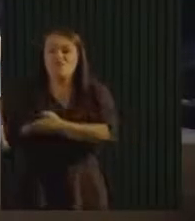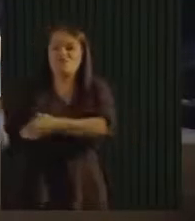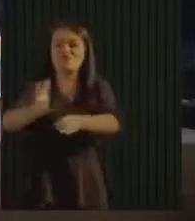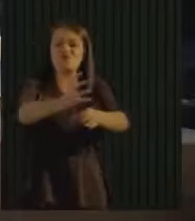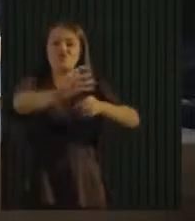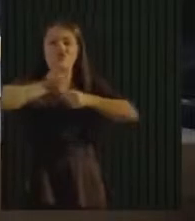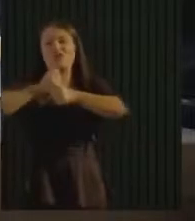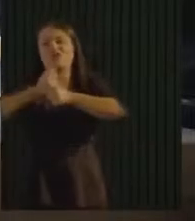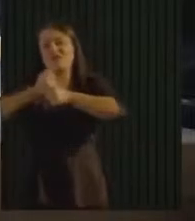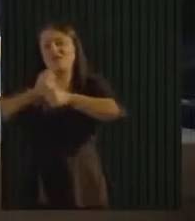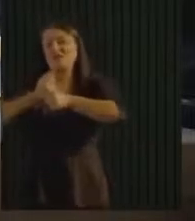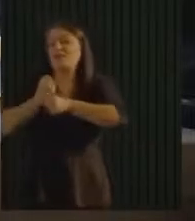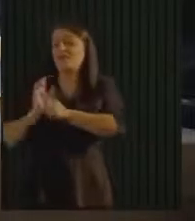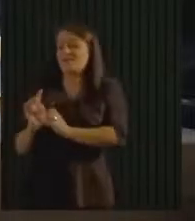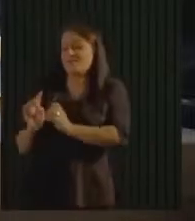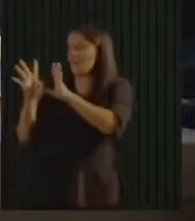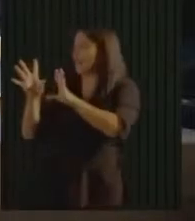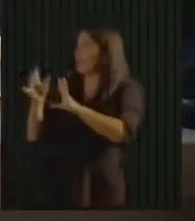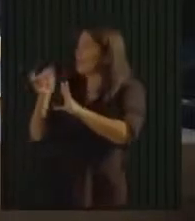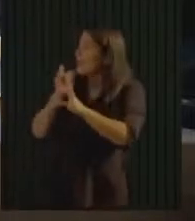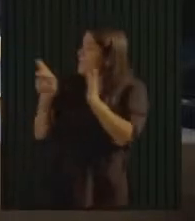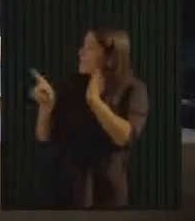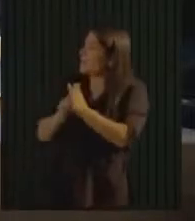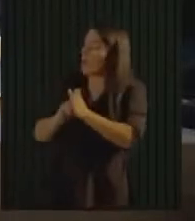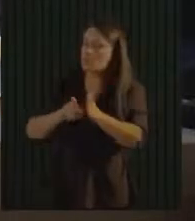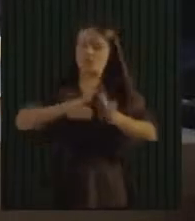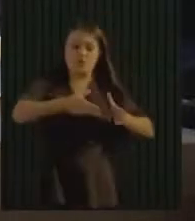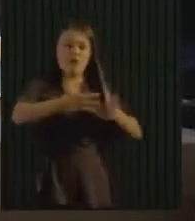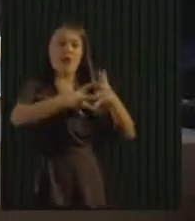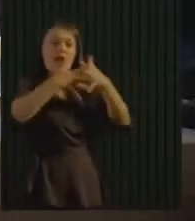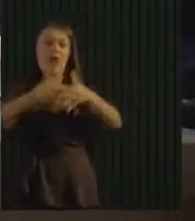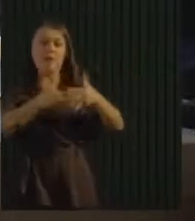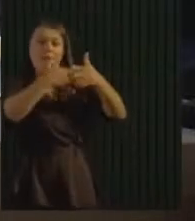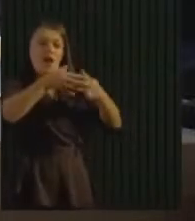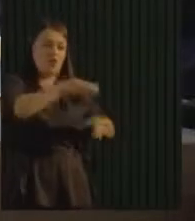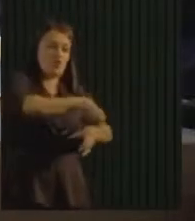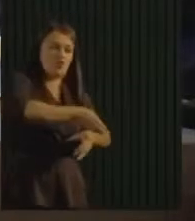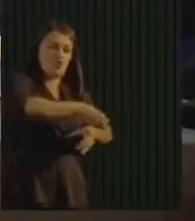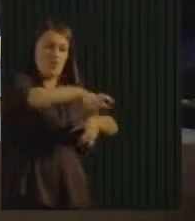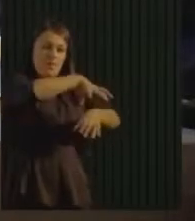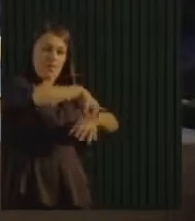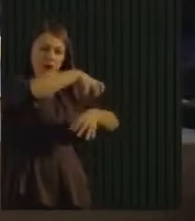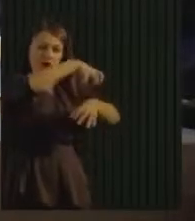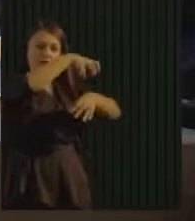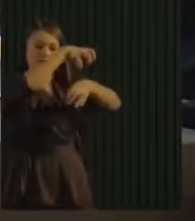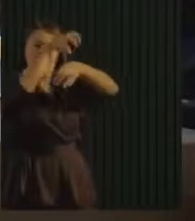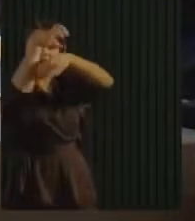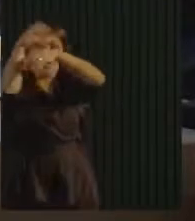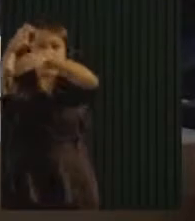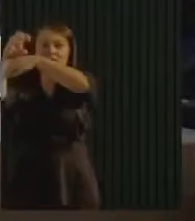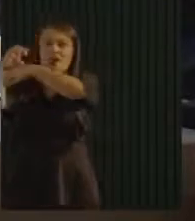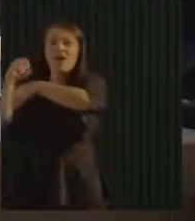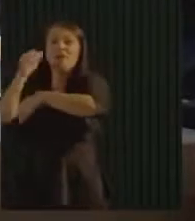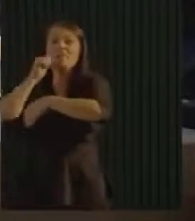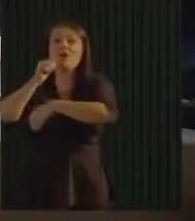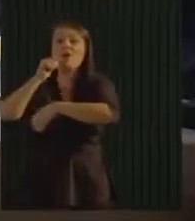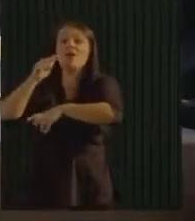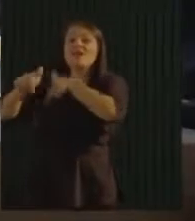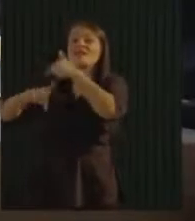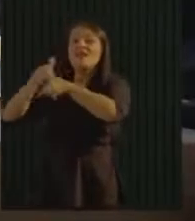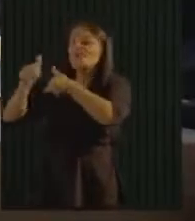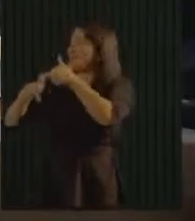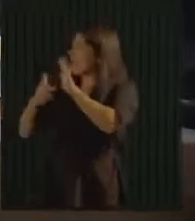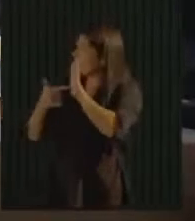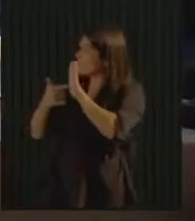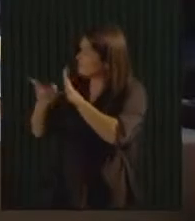ainda nesse ano. Esse equipamento a gente brinca lá, é o nosso Playmobil. É um equipamento bem diferenciado. Tem uma mulher trabalhando. Já foi